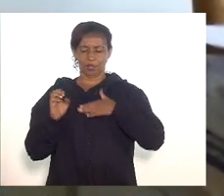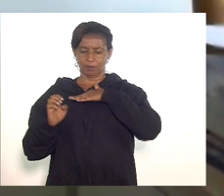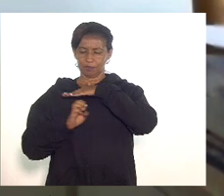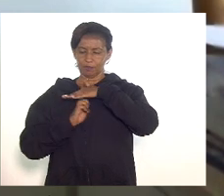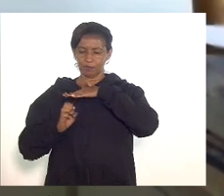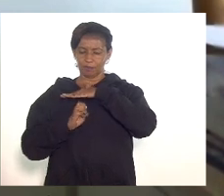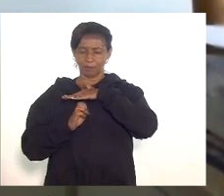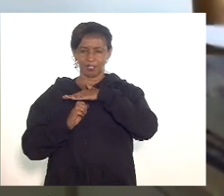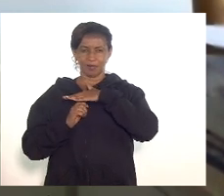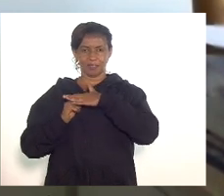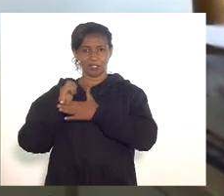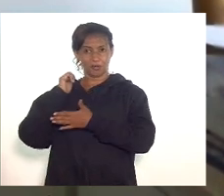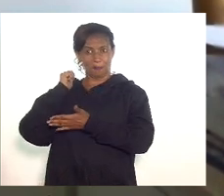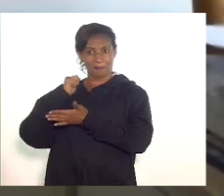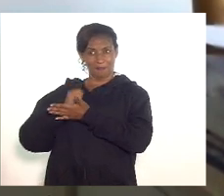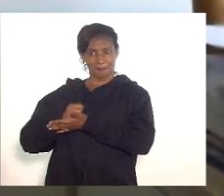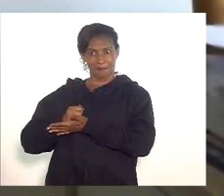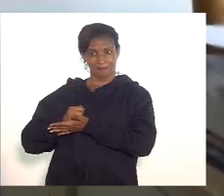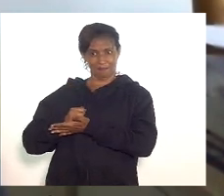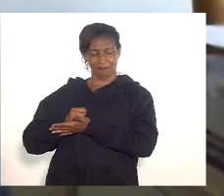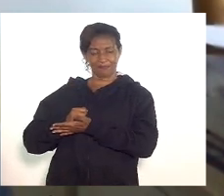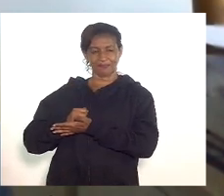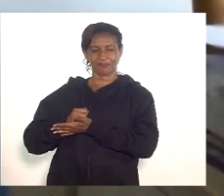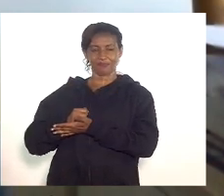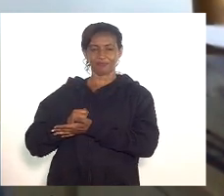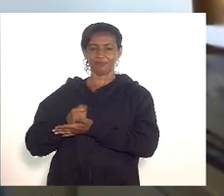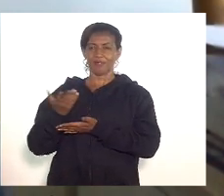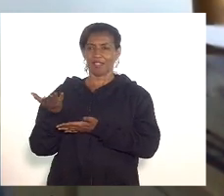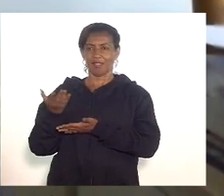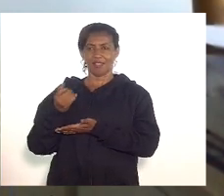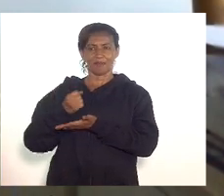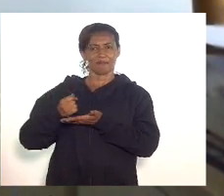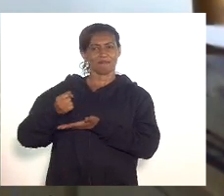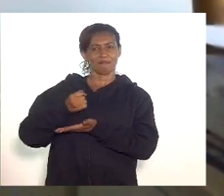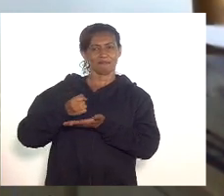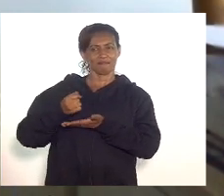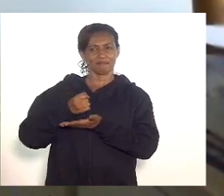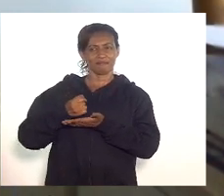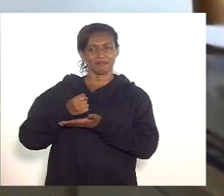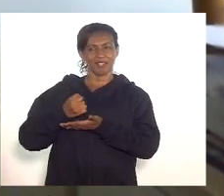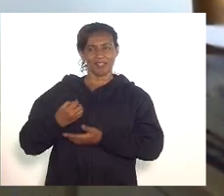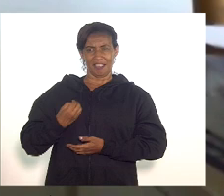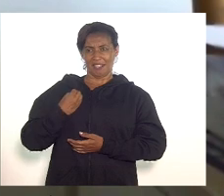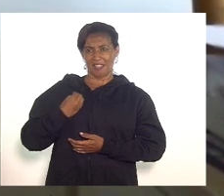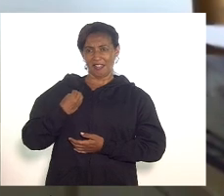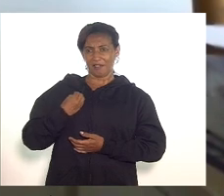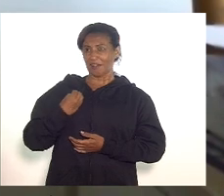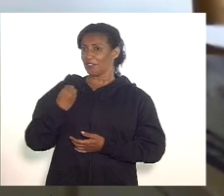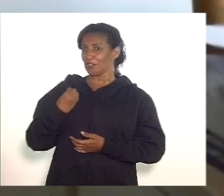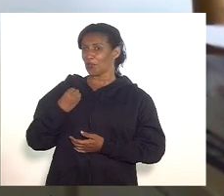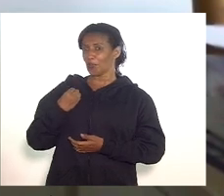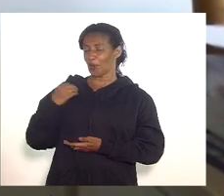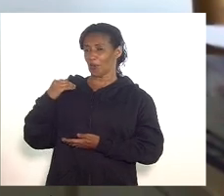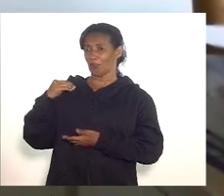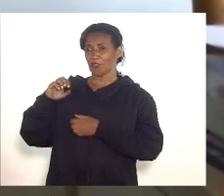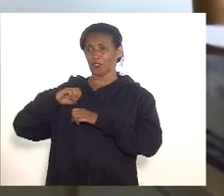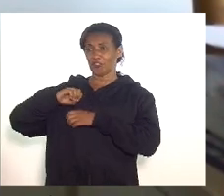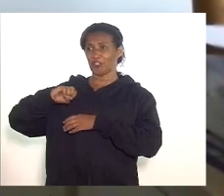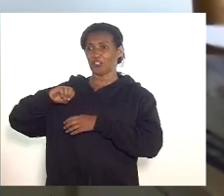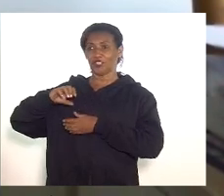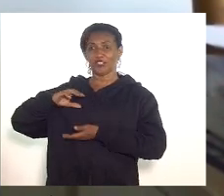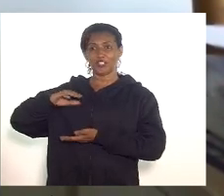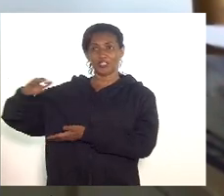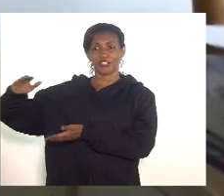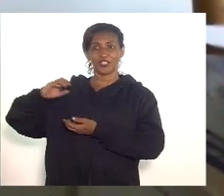de marketplace basicamente ela vai viver de um grande centro de distribuição como já existem outros